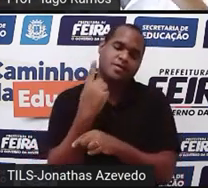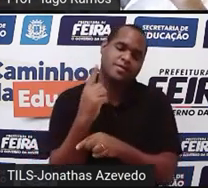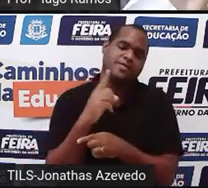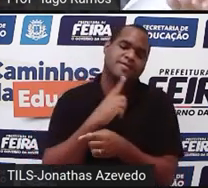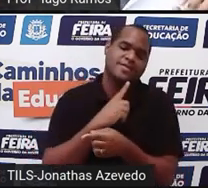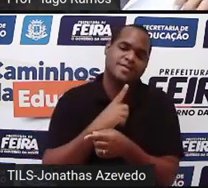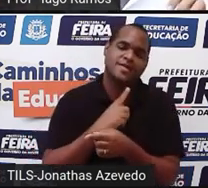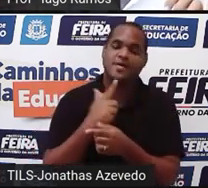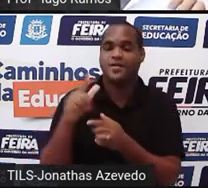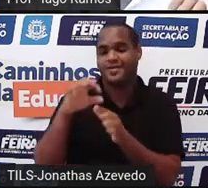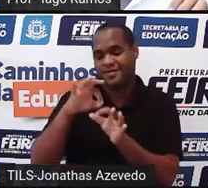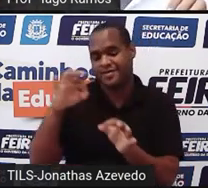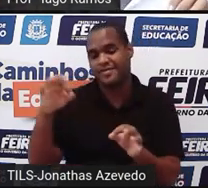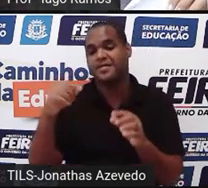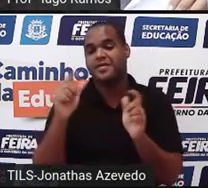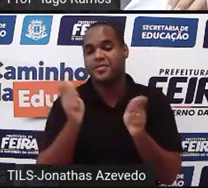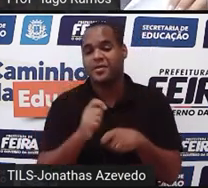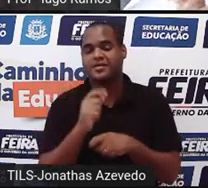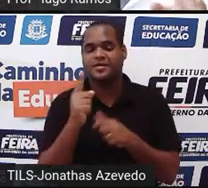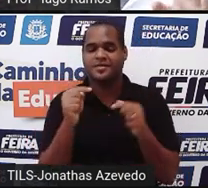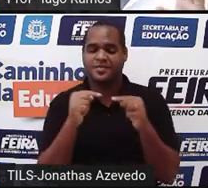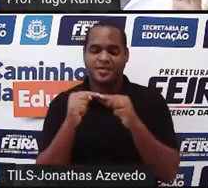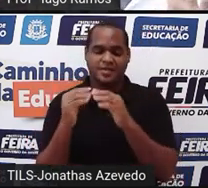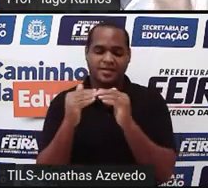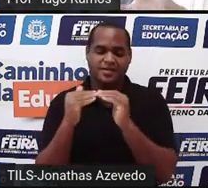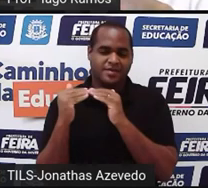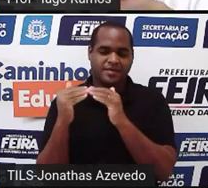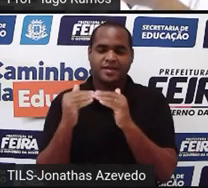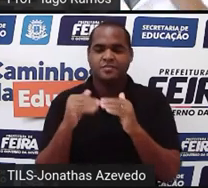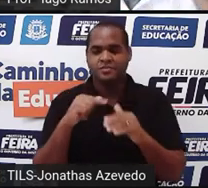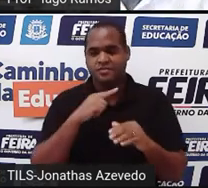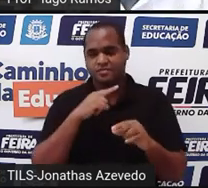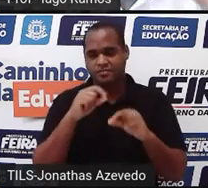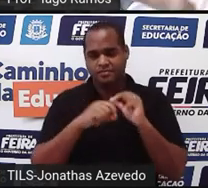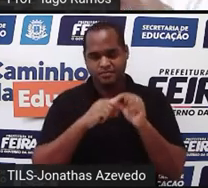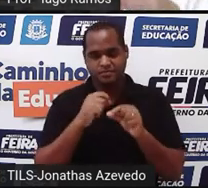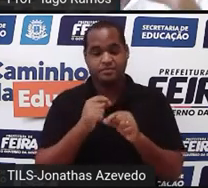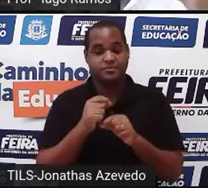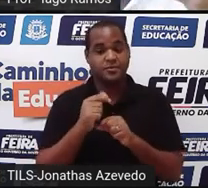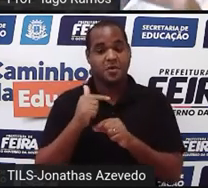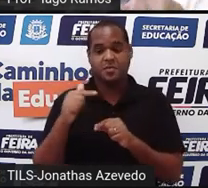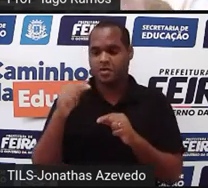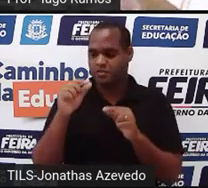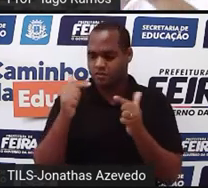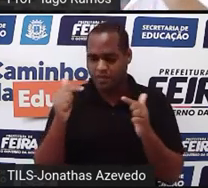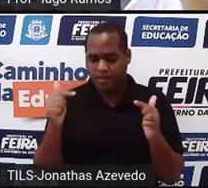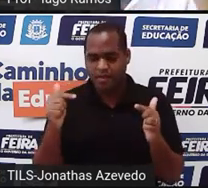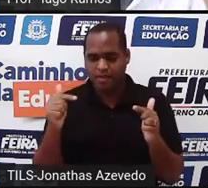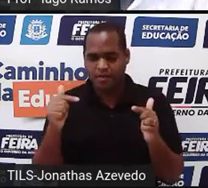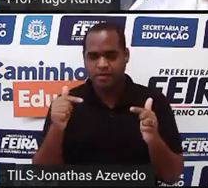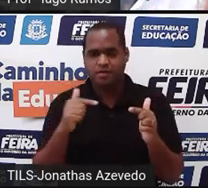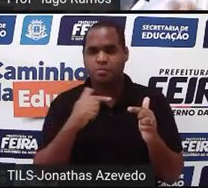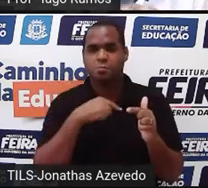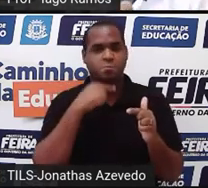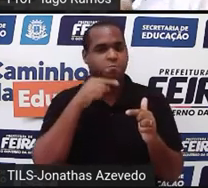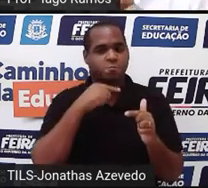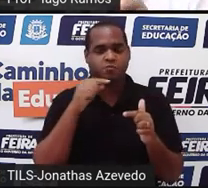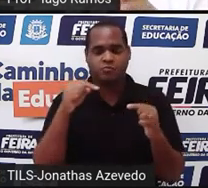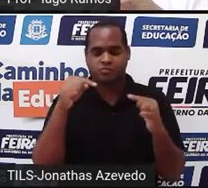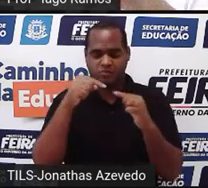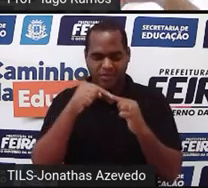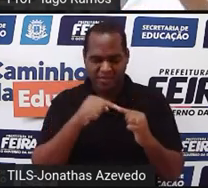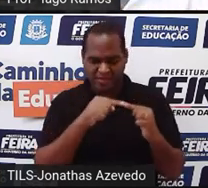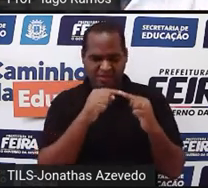outra e forem coincidentes. Se não tem esse cruzamento, se não tem nenhuma dessas duas formas